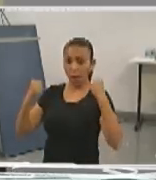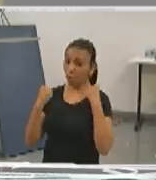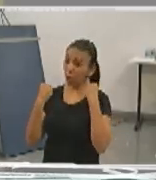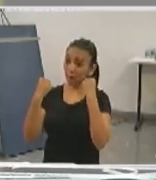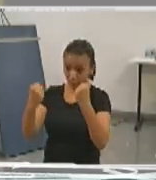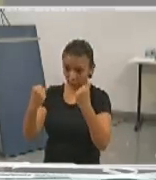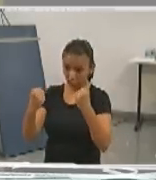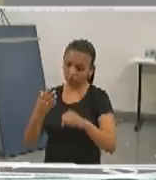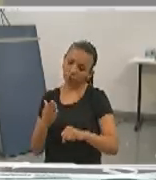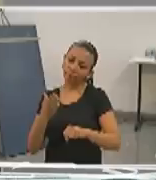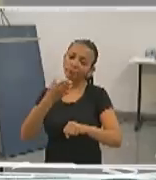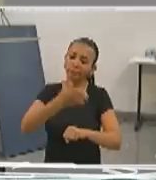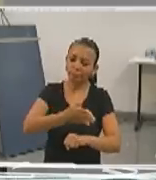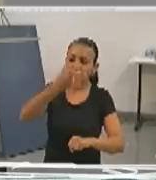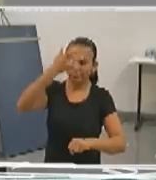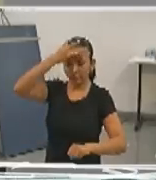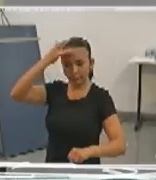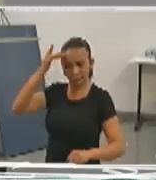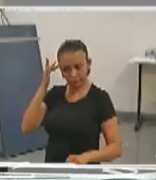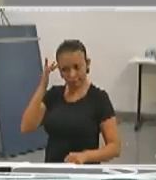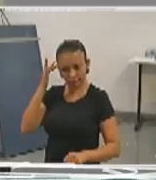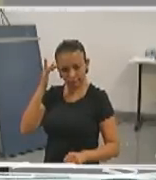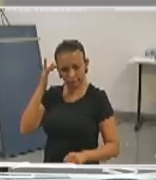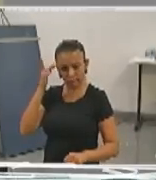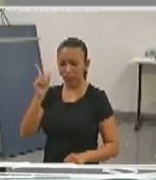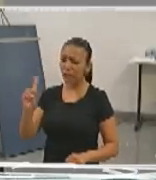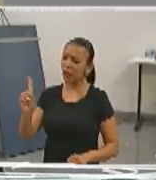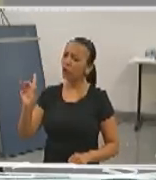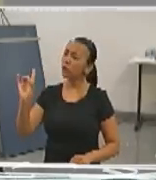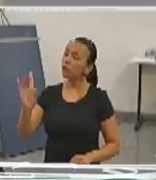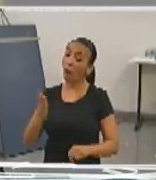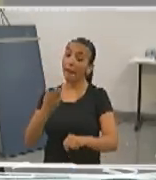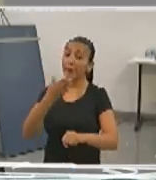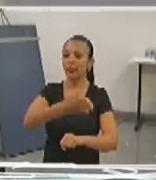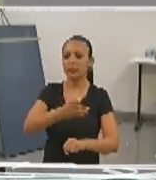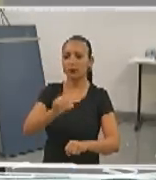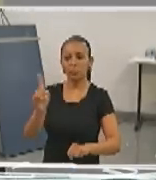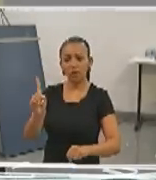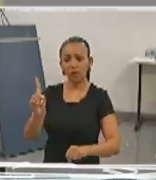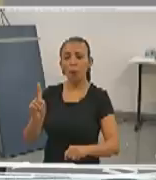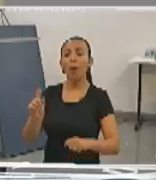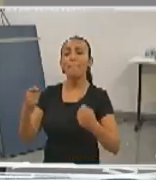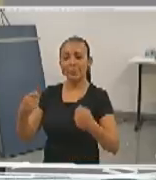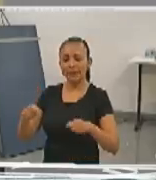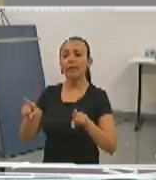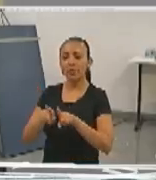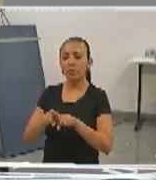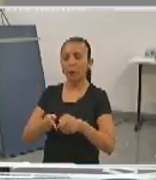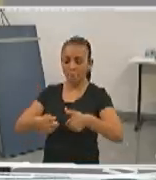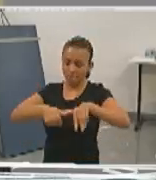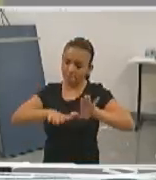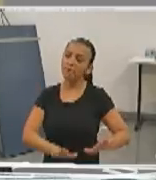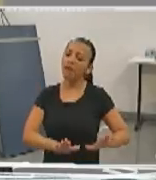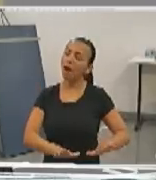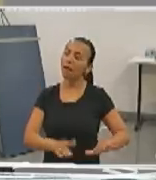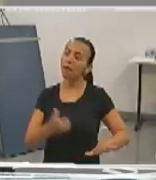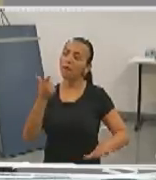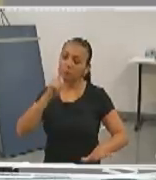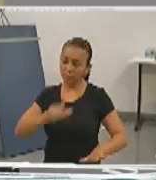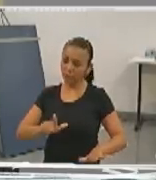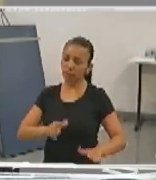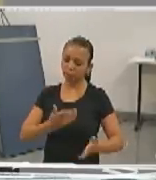acesso a essas pessoas, não somente o acesso, melhor dizendo, mas a permanência dessas pessoas